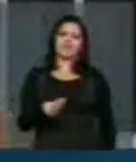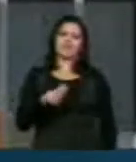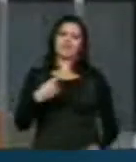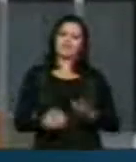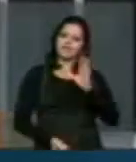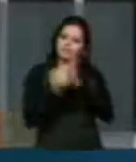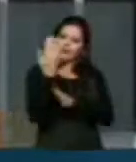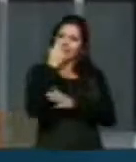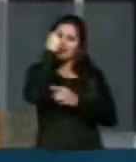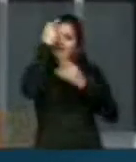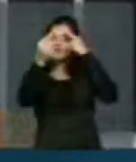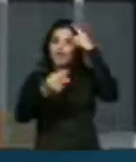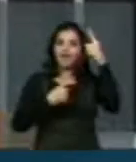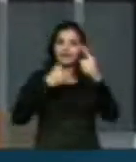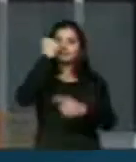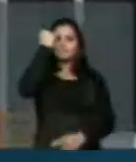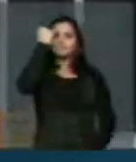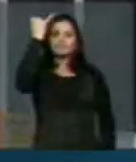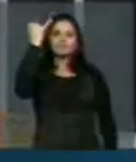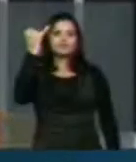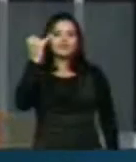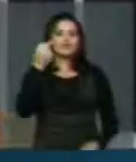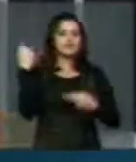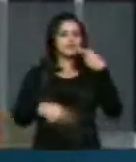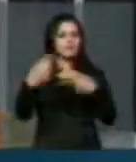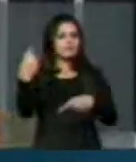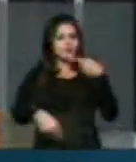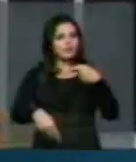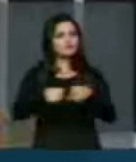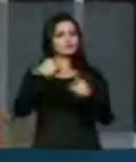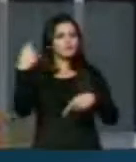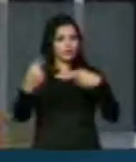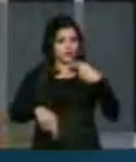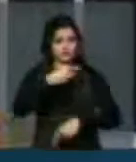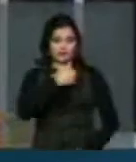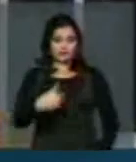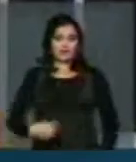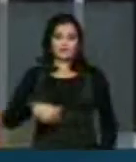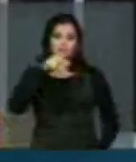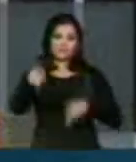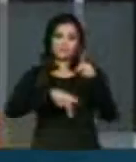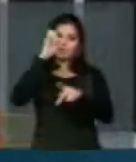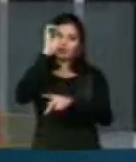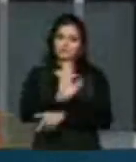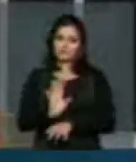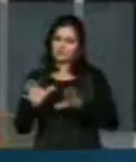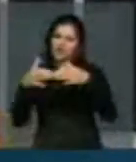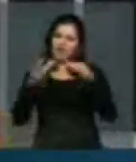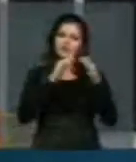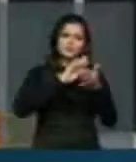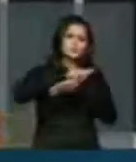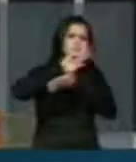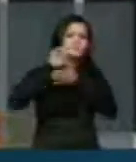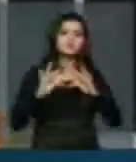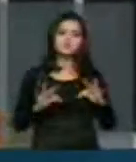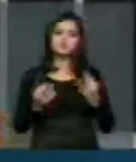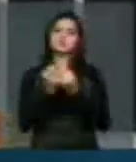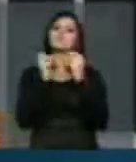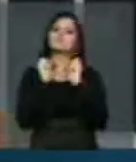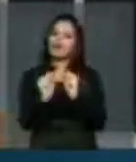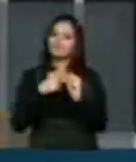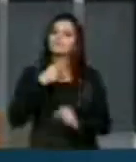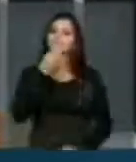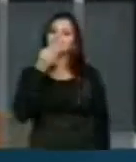ideias e produzir de grandes debates e na política pública brasileira, em todas as áreas onde poderia atuar, e